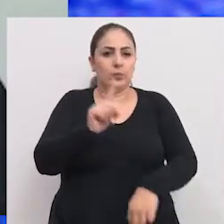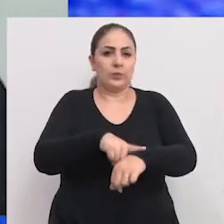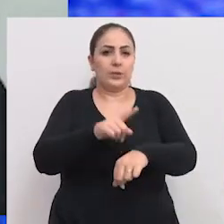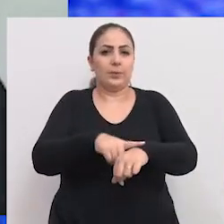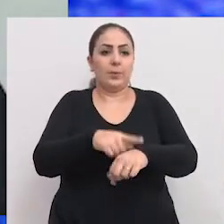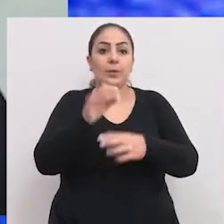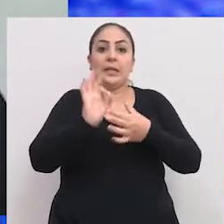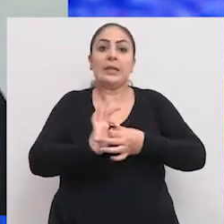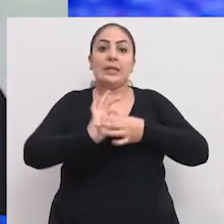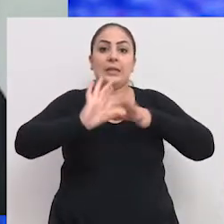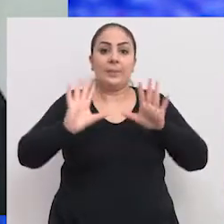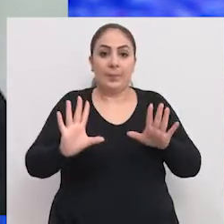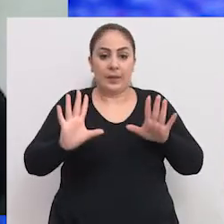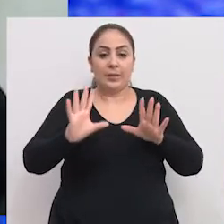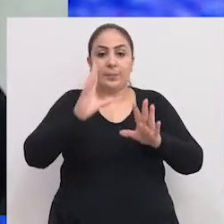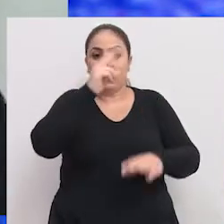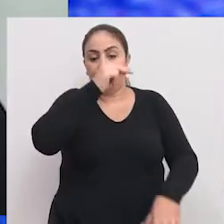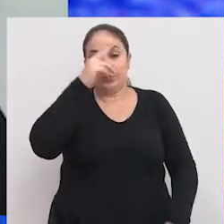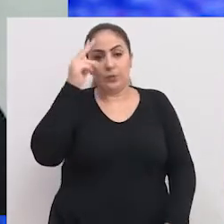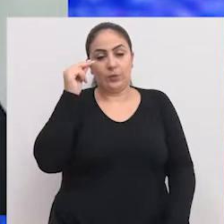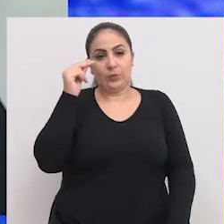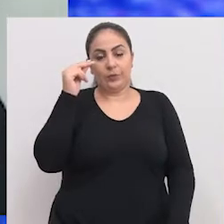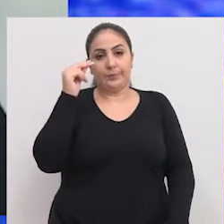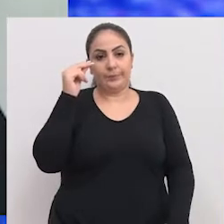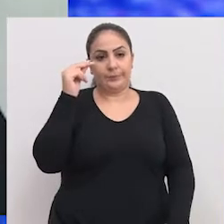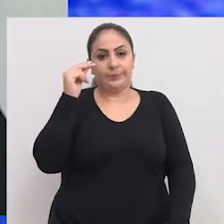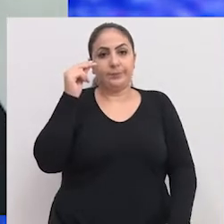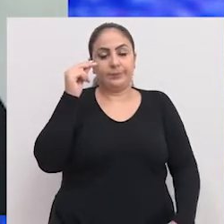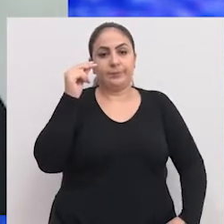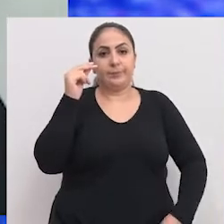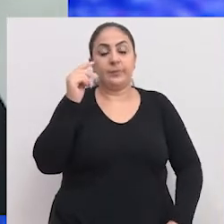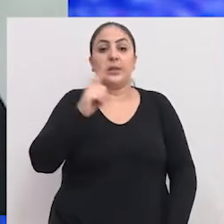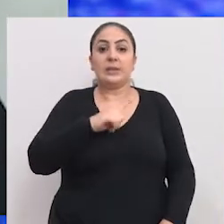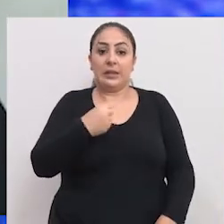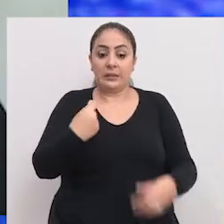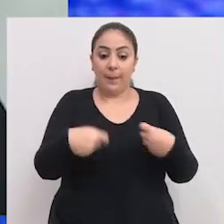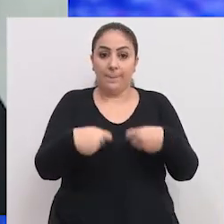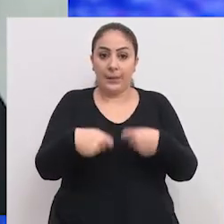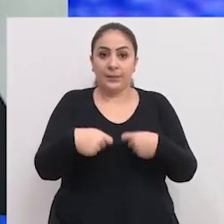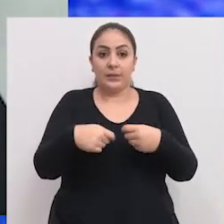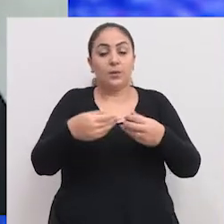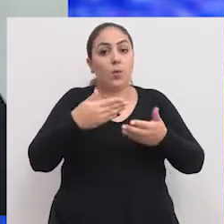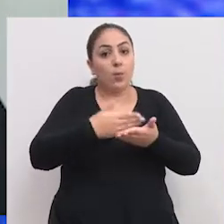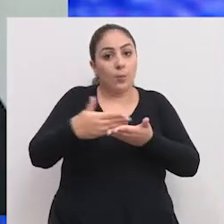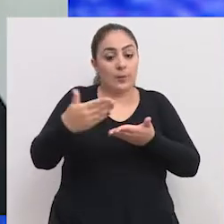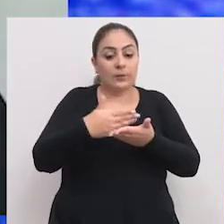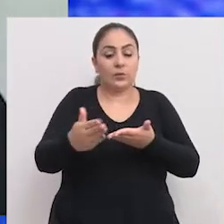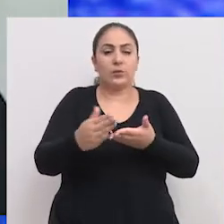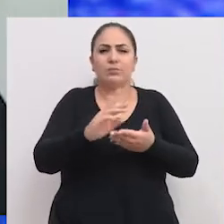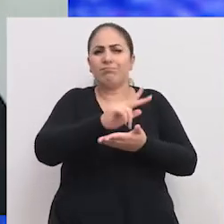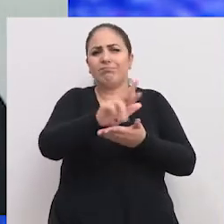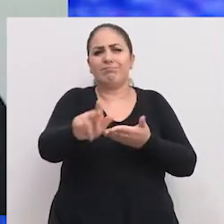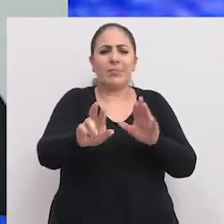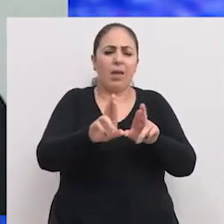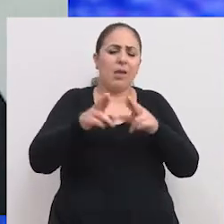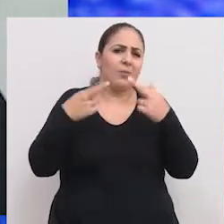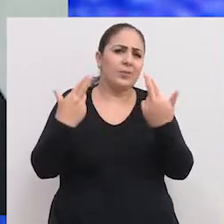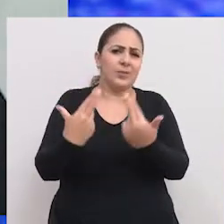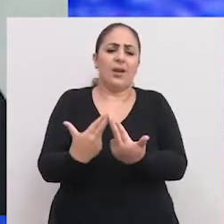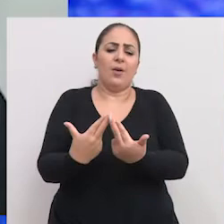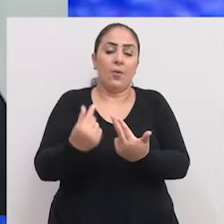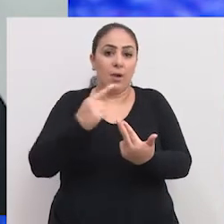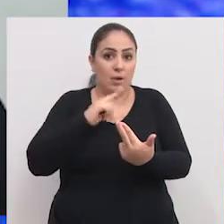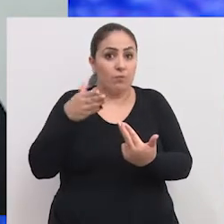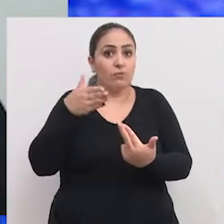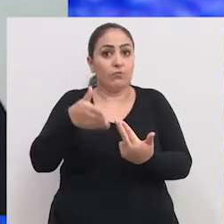recentemente autorizada pela Prefeitura Municipal. Esta demanda surgiu em várias